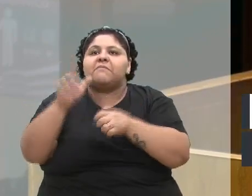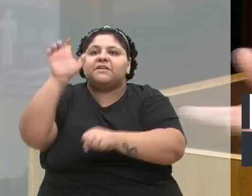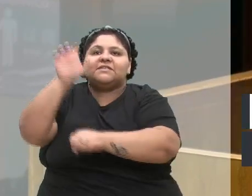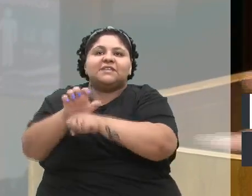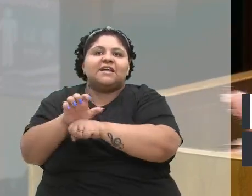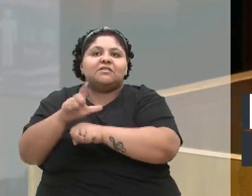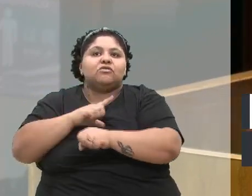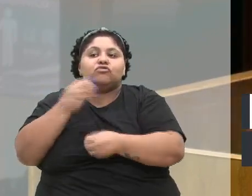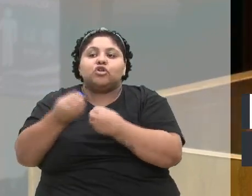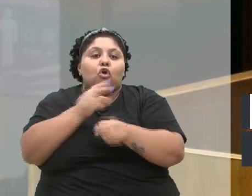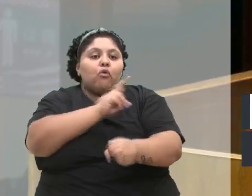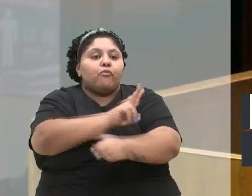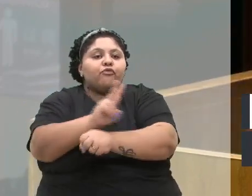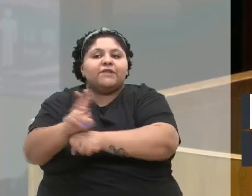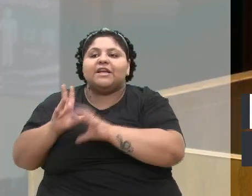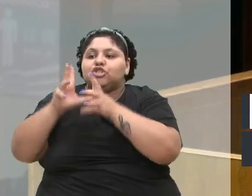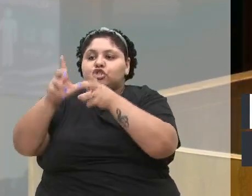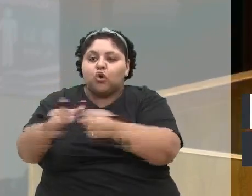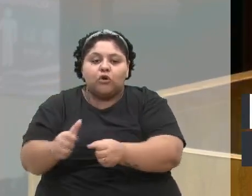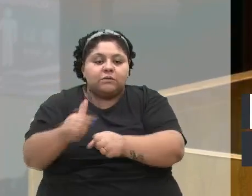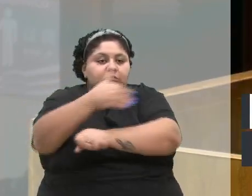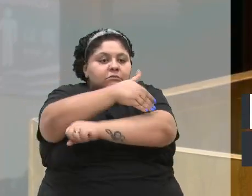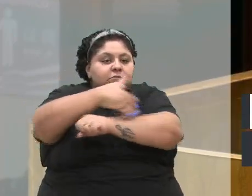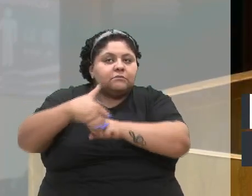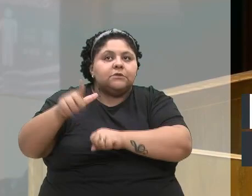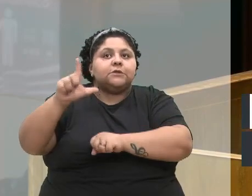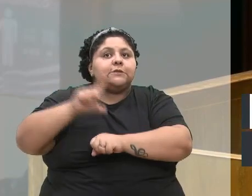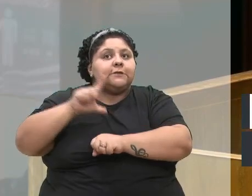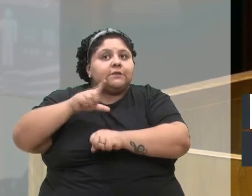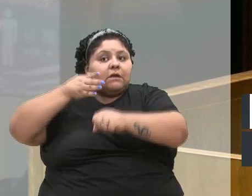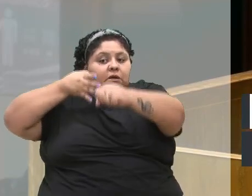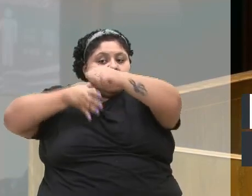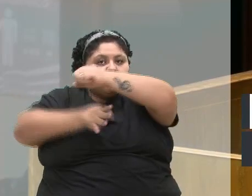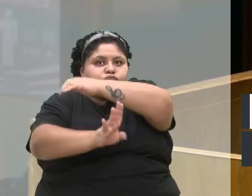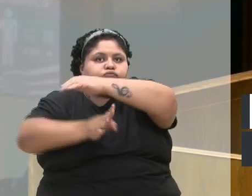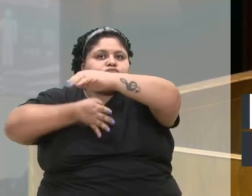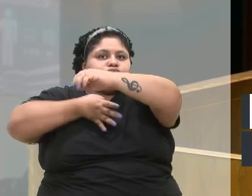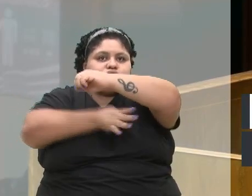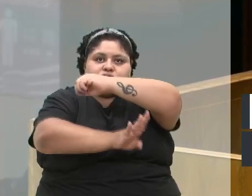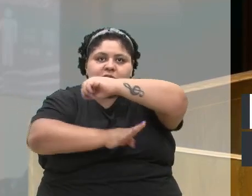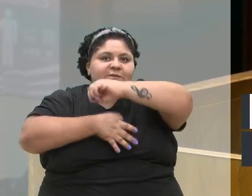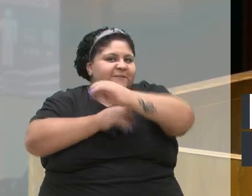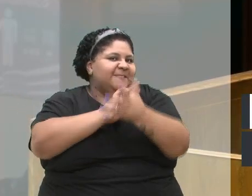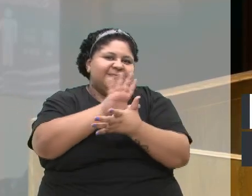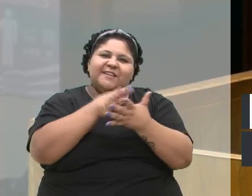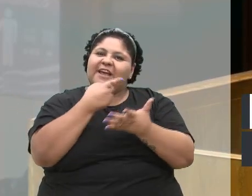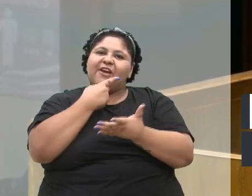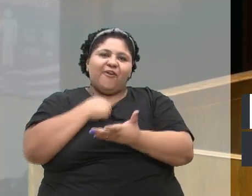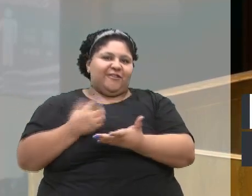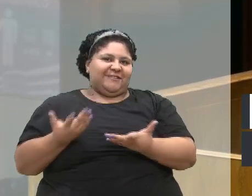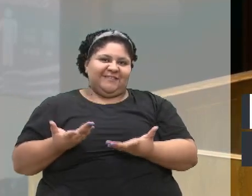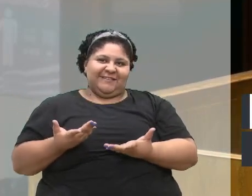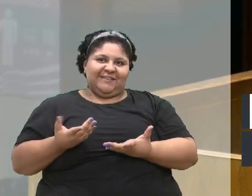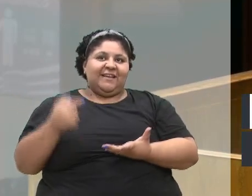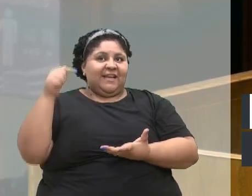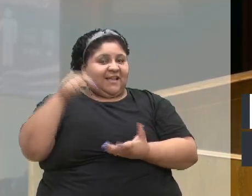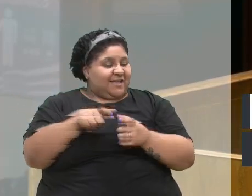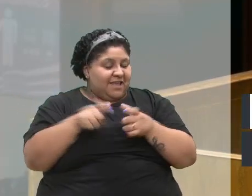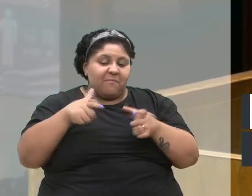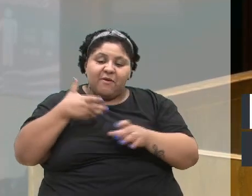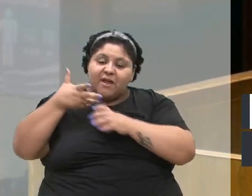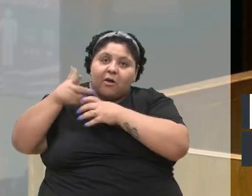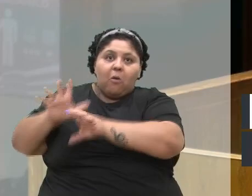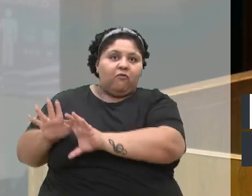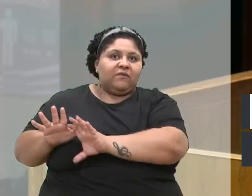mais como cuidar de todas as estradas. Então tem que colocar o pedágio. Ninguém gosta do pedágio. Aqui a maioria é contra,